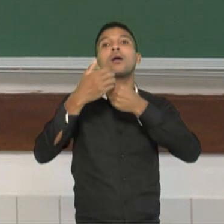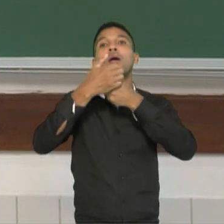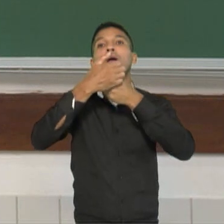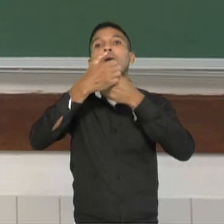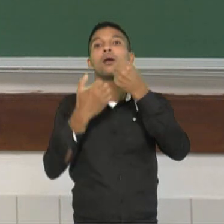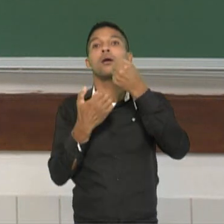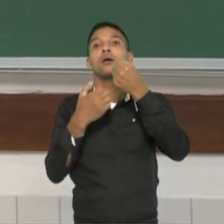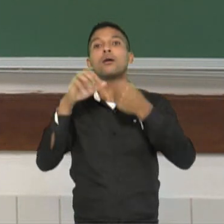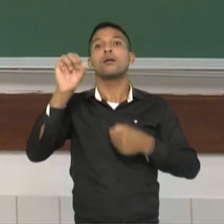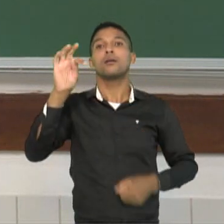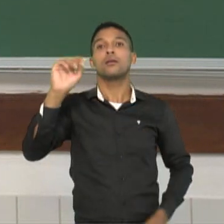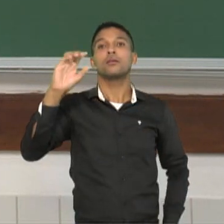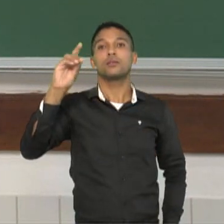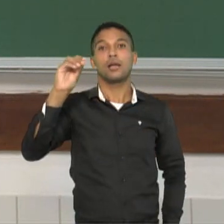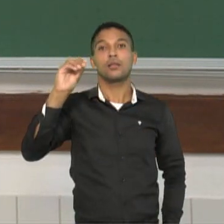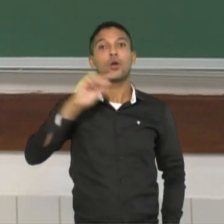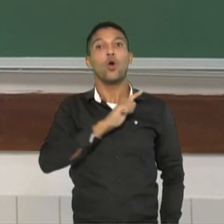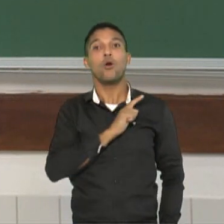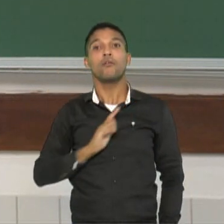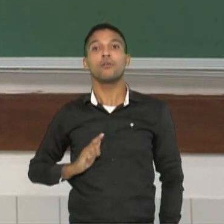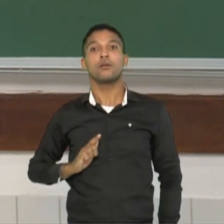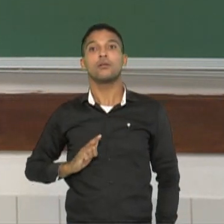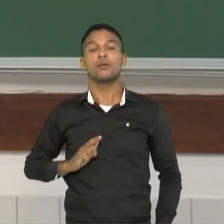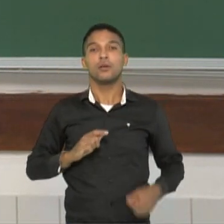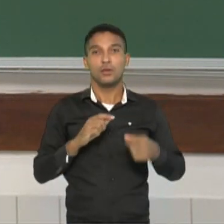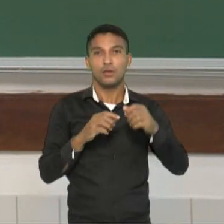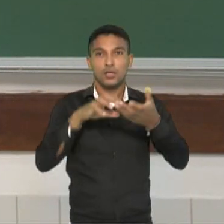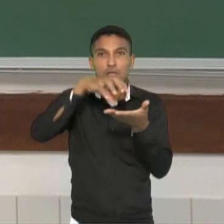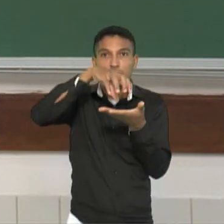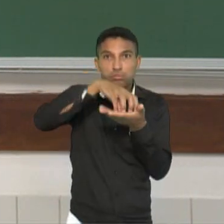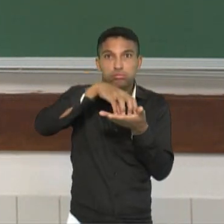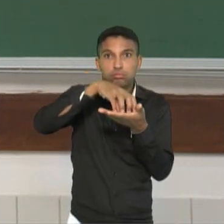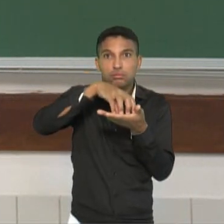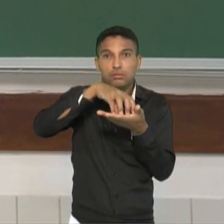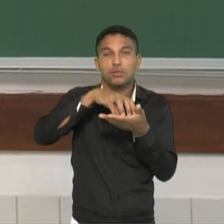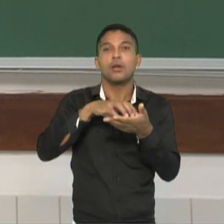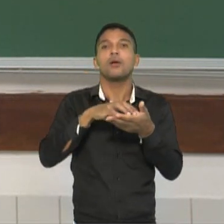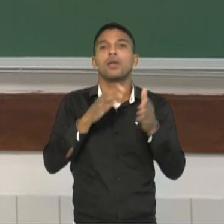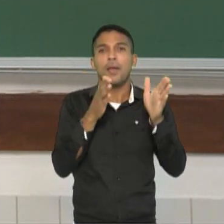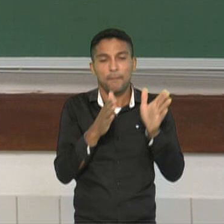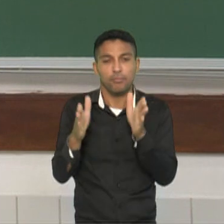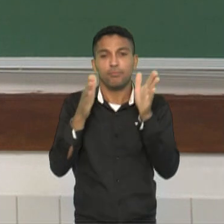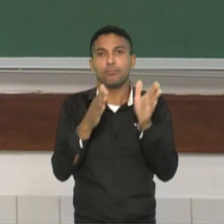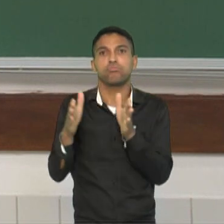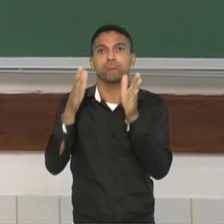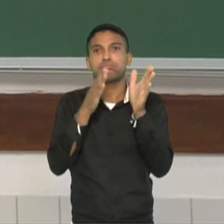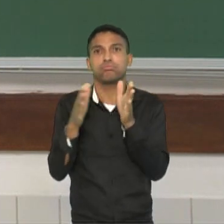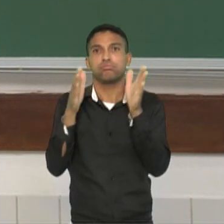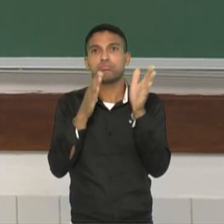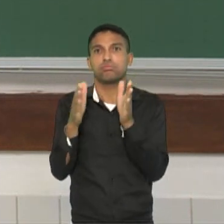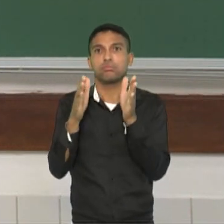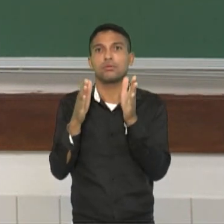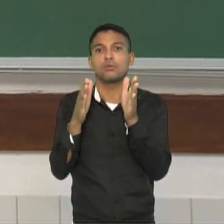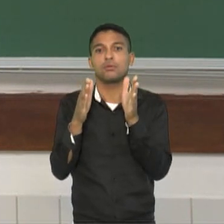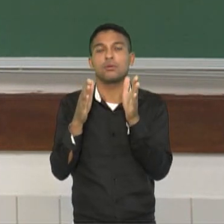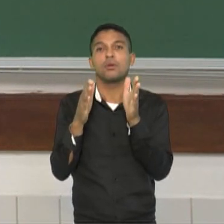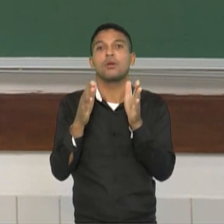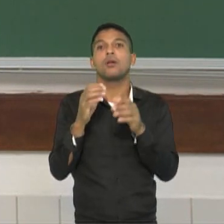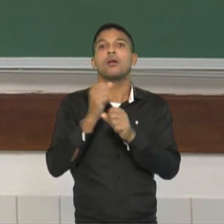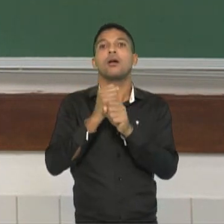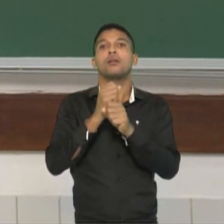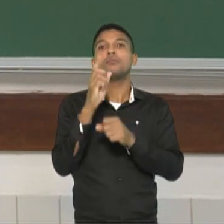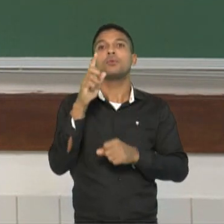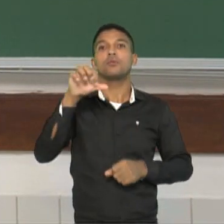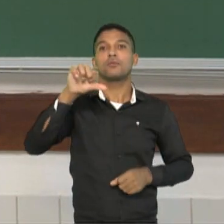então, foram desenvolvendo as suas atividades, na década de 90, elas foram concedidas ao capital